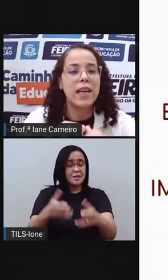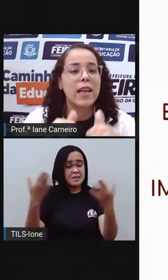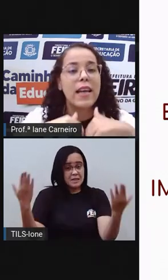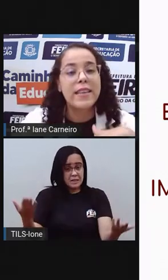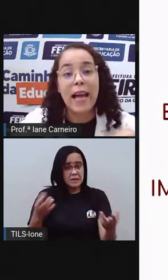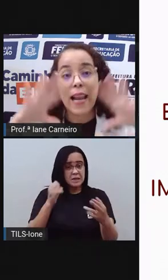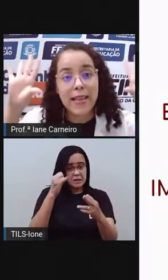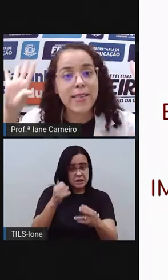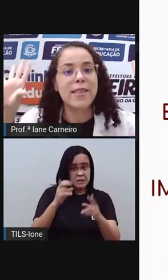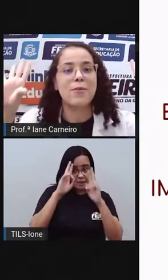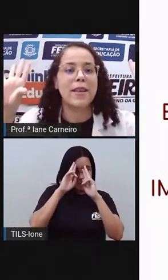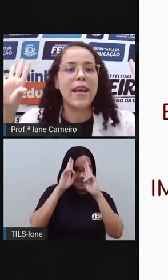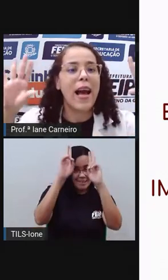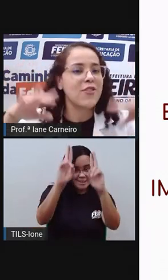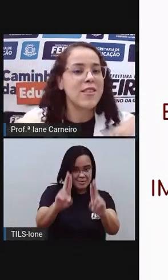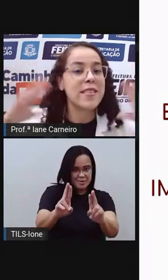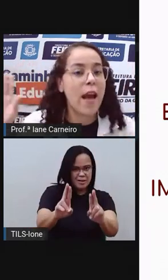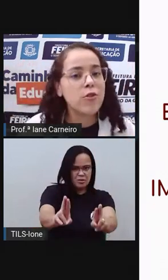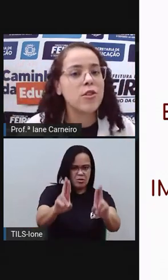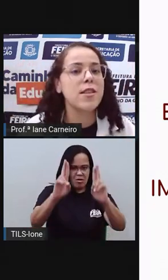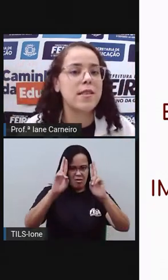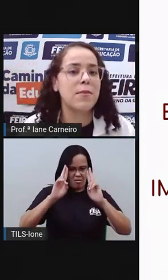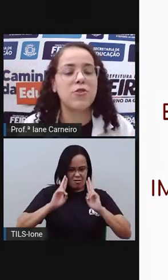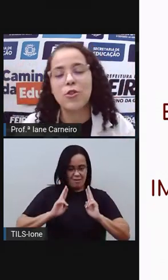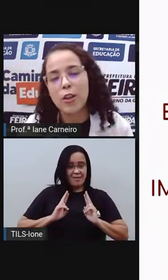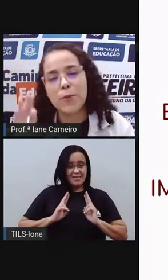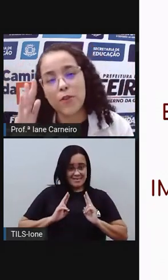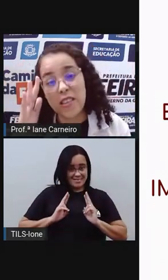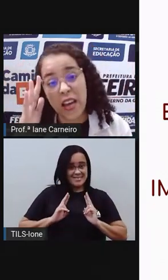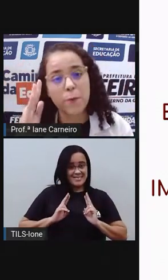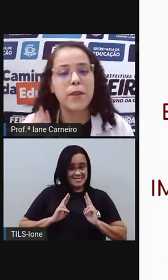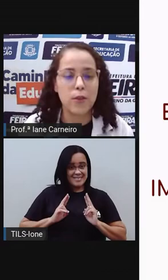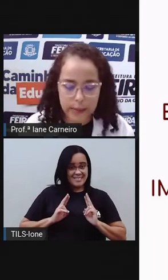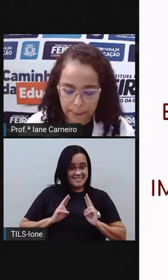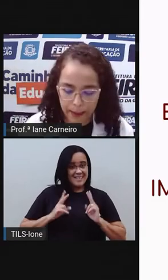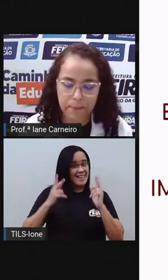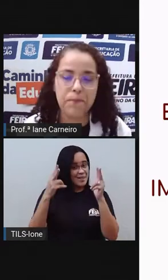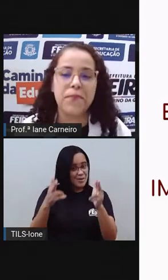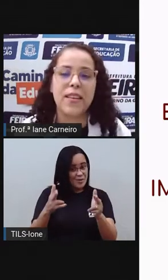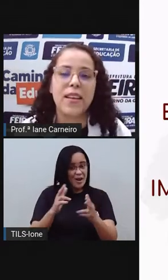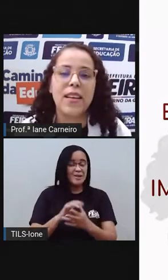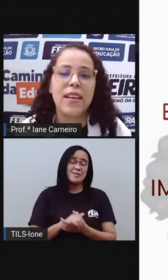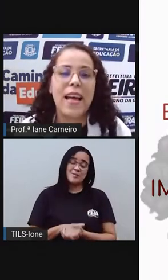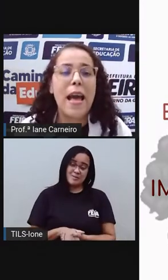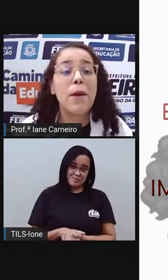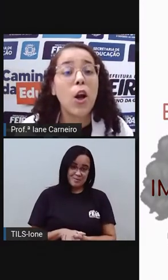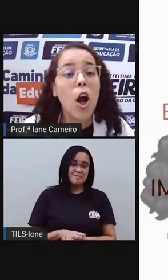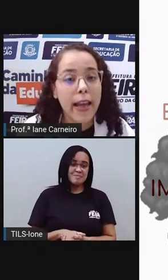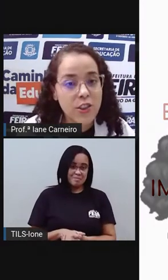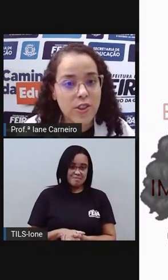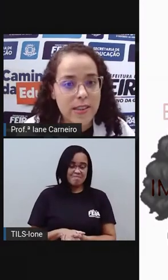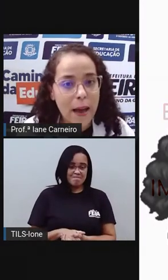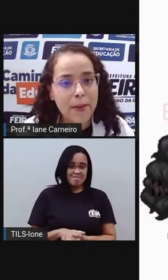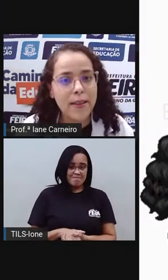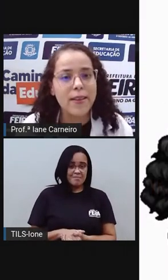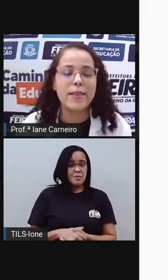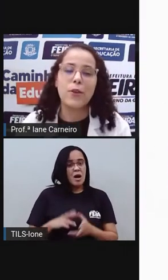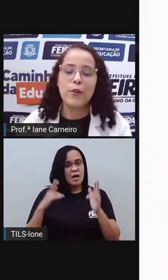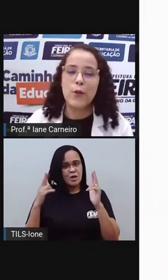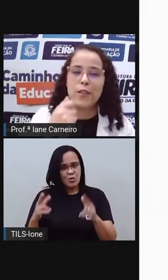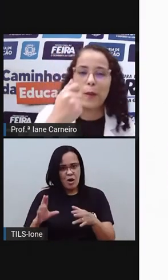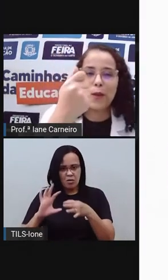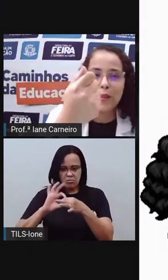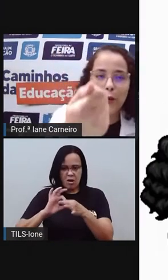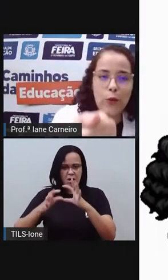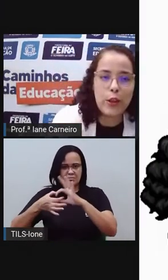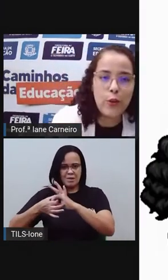com você está lá em cima, né? A chance é altíssima de todo mundo ser respeitoso também. É uma corrente, sabe? Então,